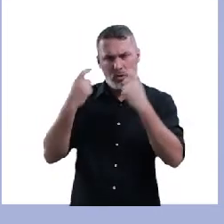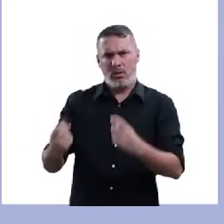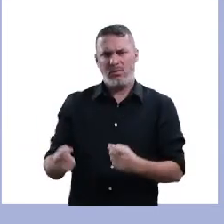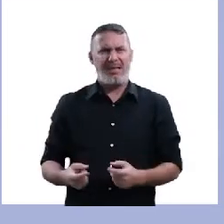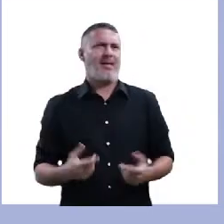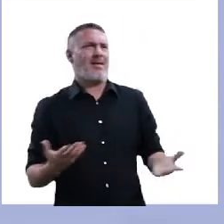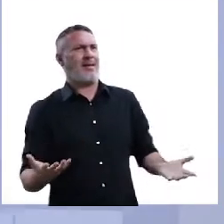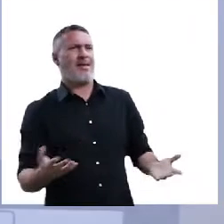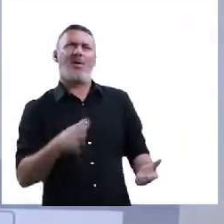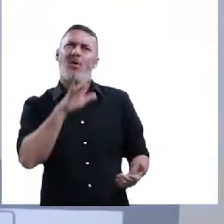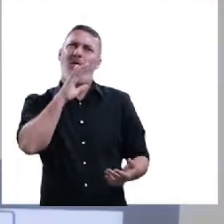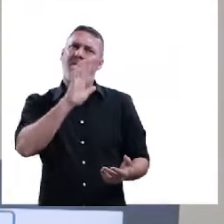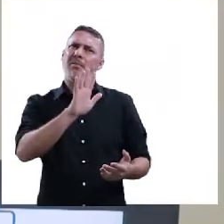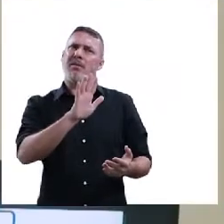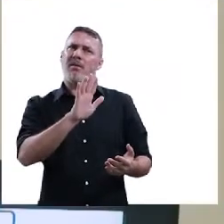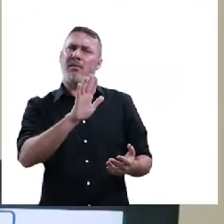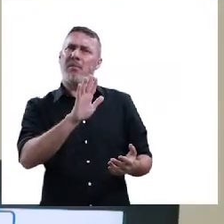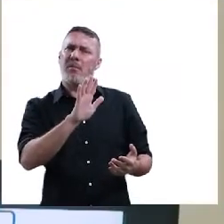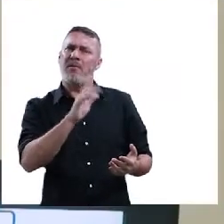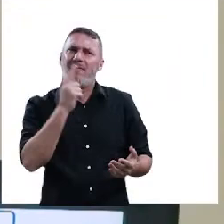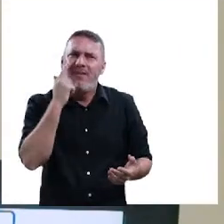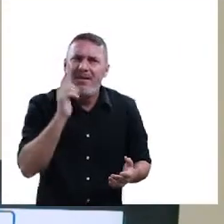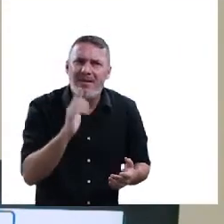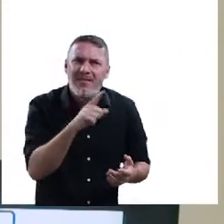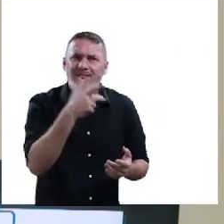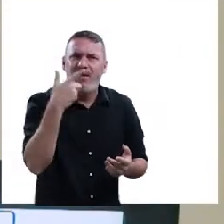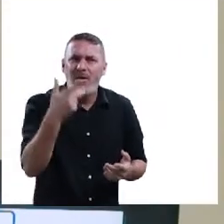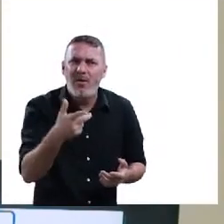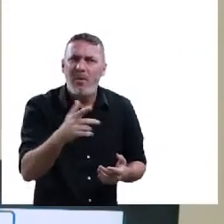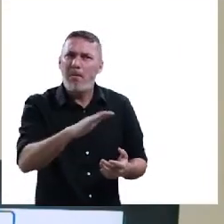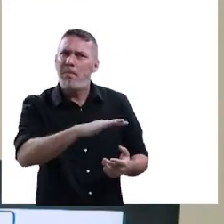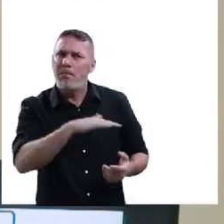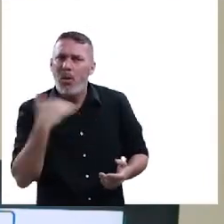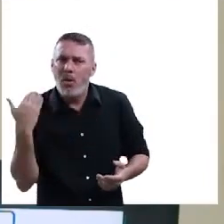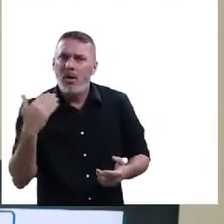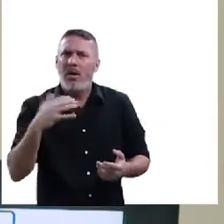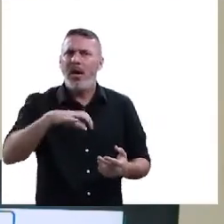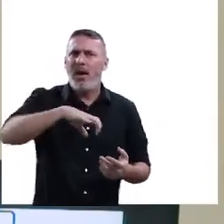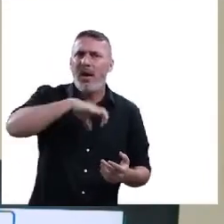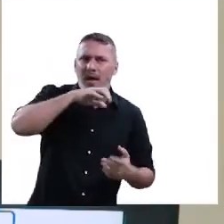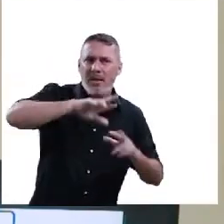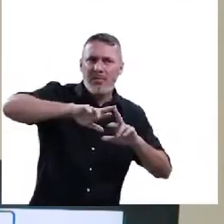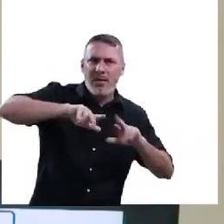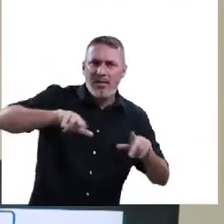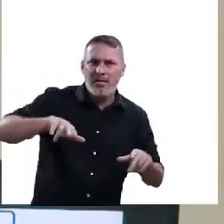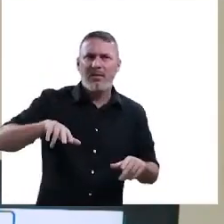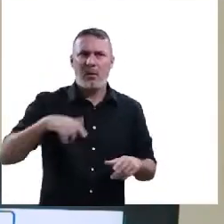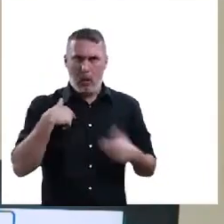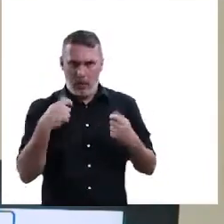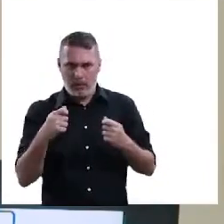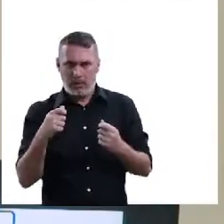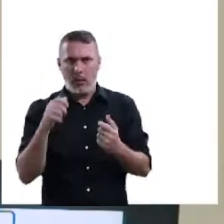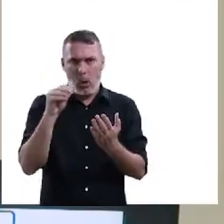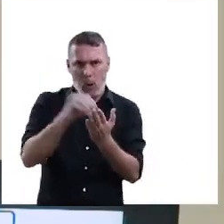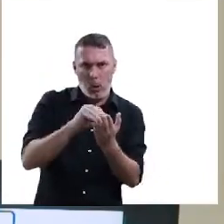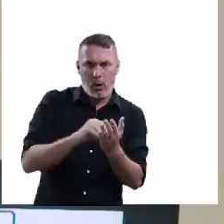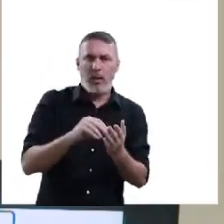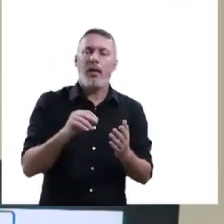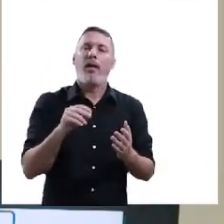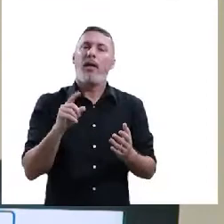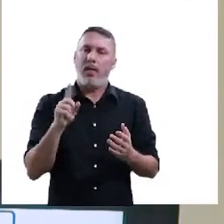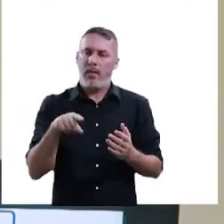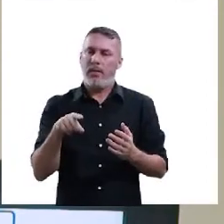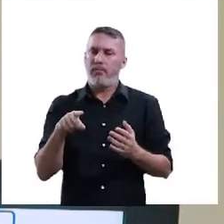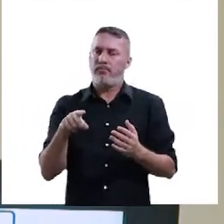Para, prof, agora você tocou num assunto que eu queria ouvir. Você disse que a morte desses animais, eu preciso tocar nesse assunto muito delicado com